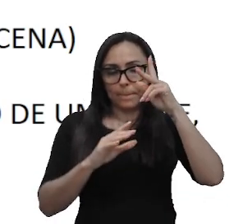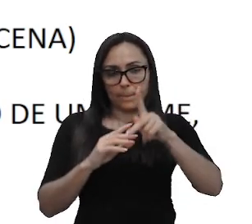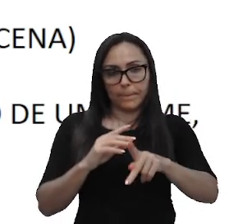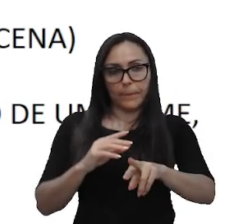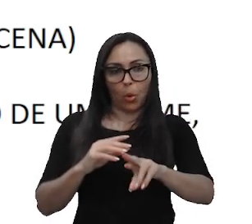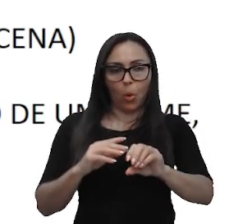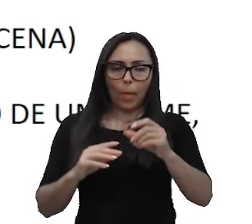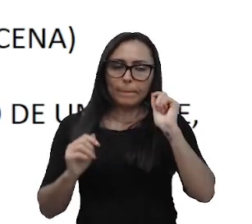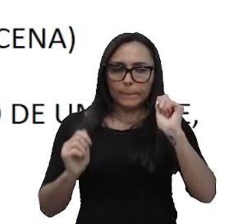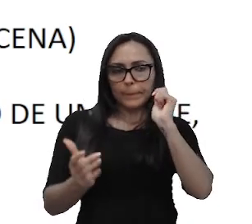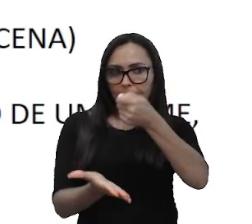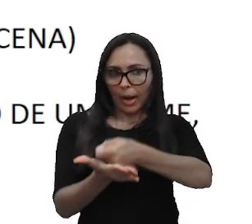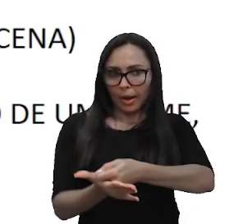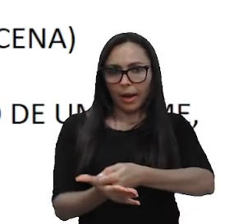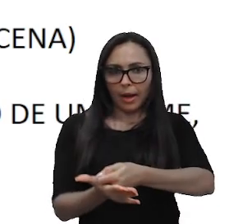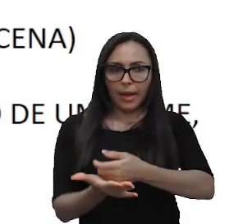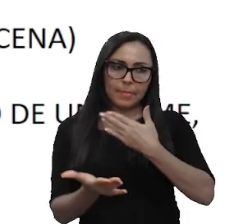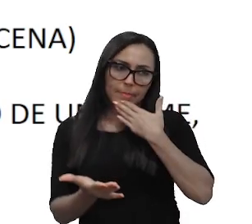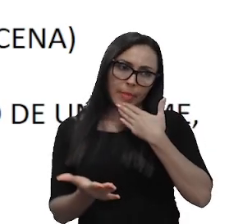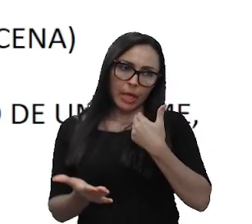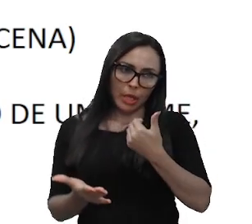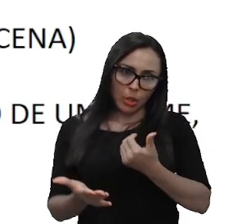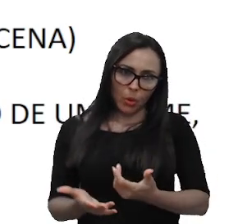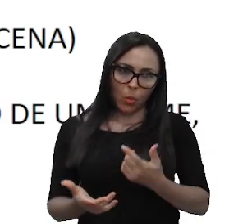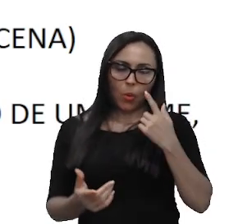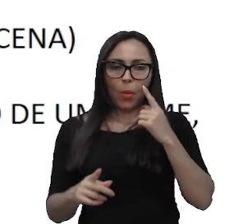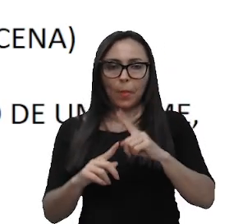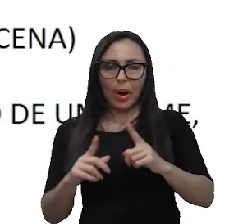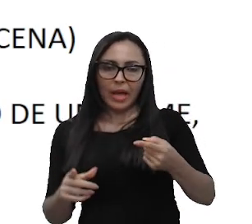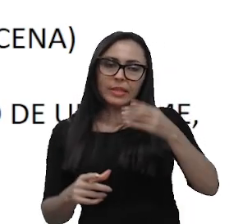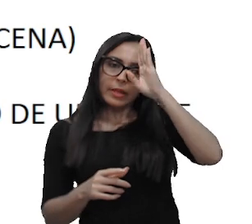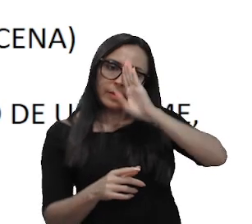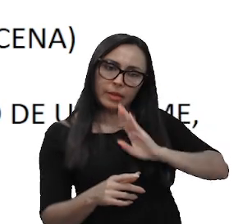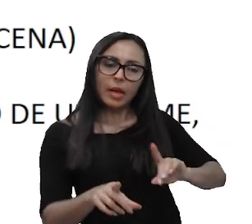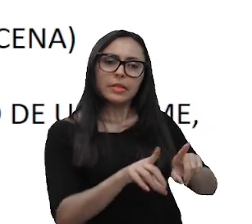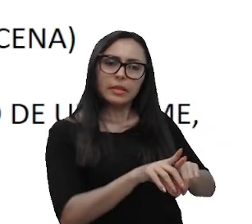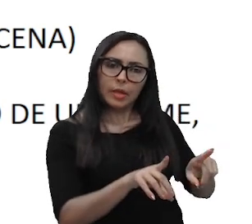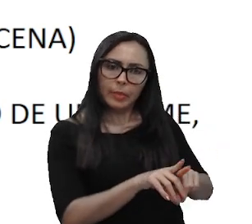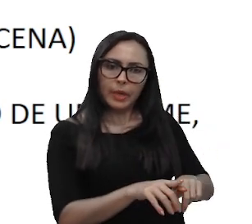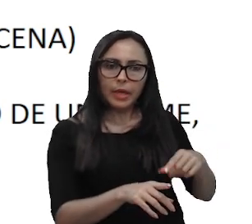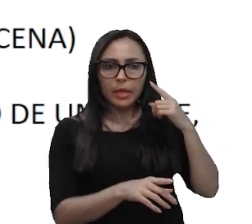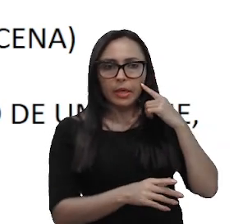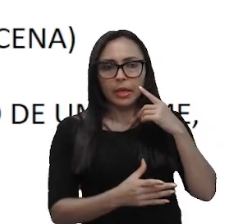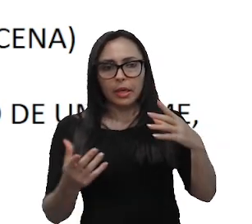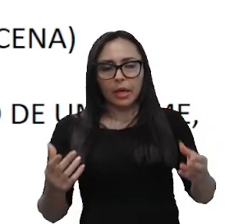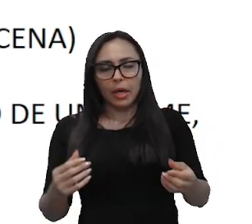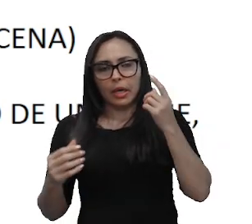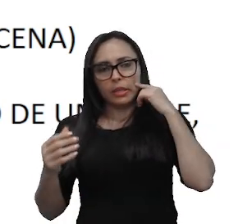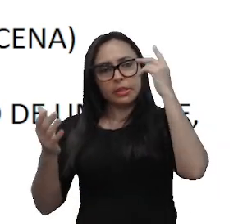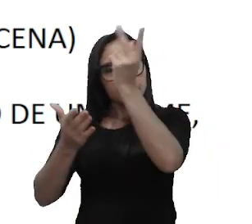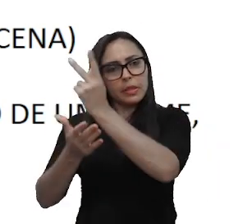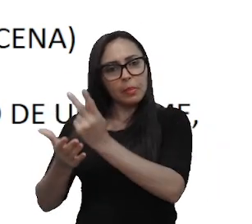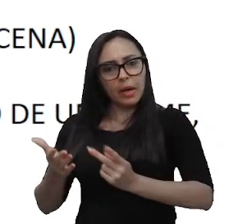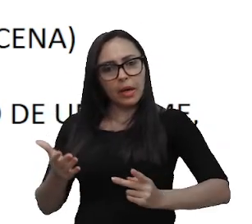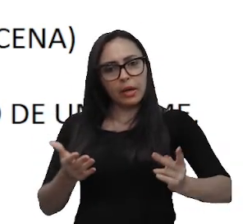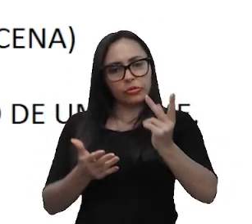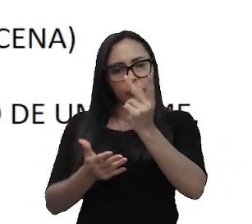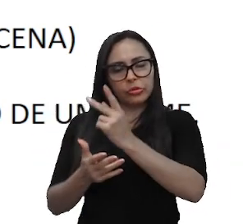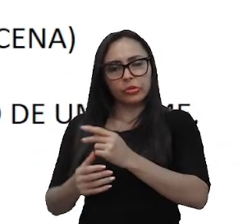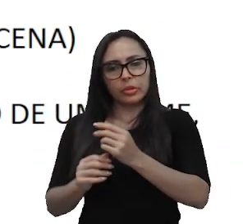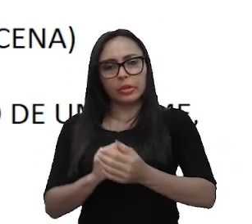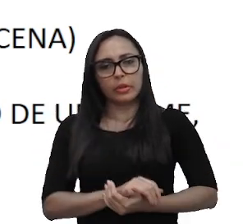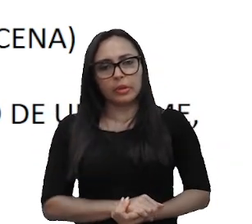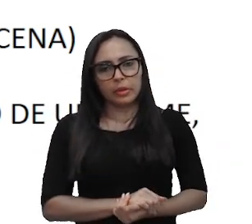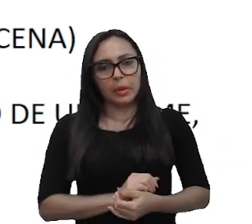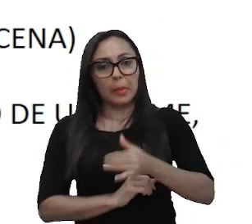pagar e tem uma versão melhor, as indicações das transições, né, das imagens abaixo à direita, que eu já falei aqui,